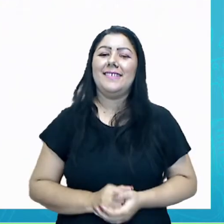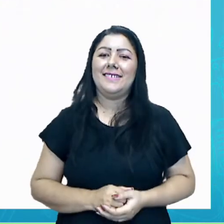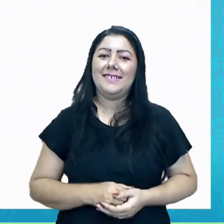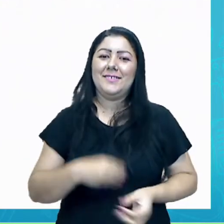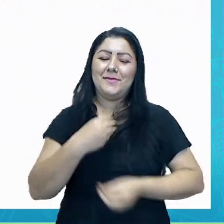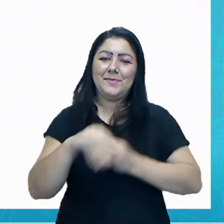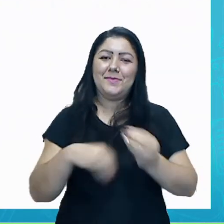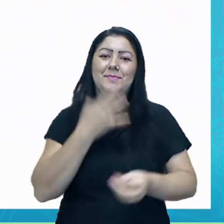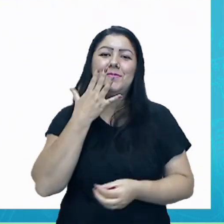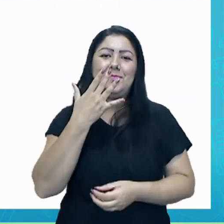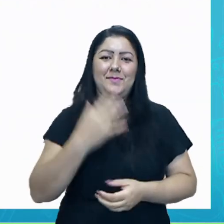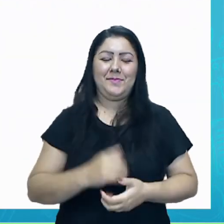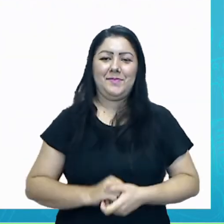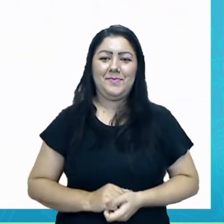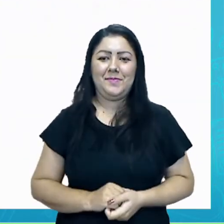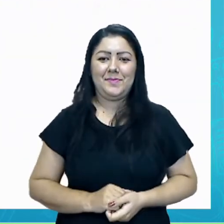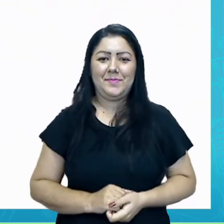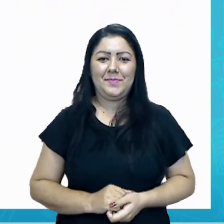cor.